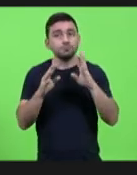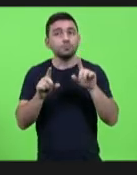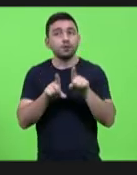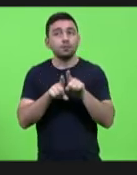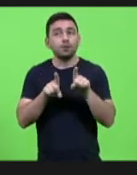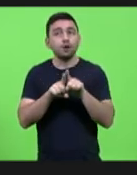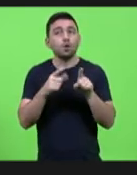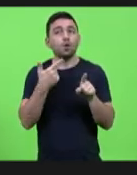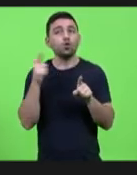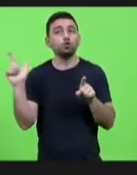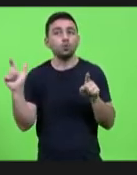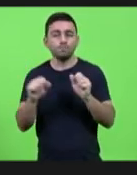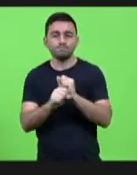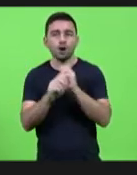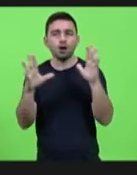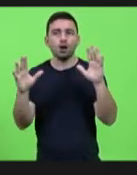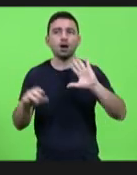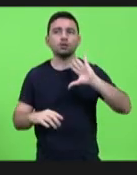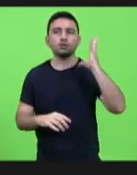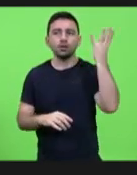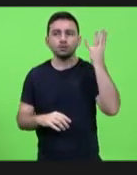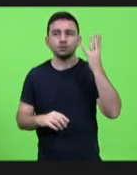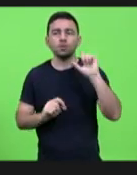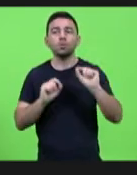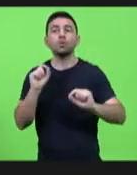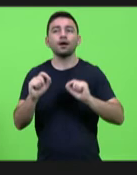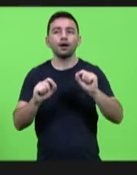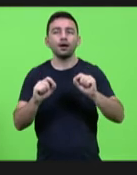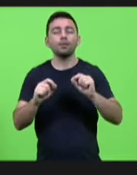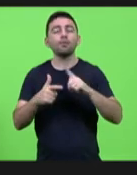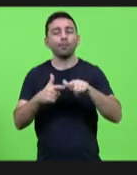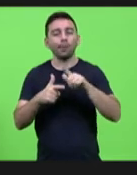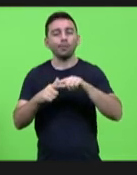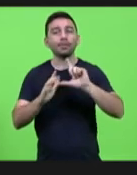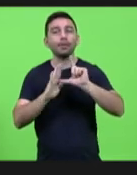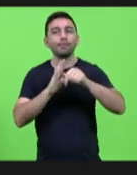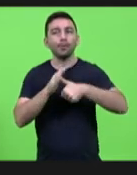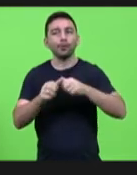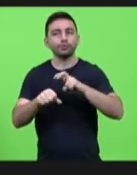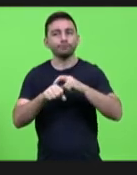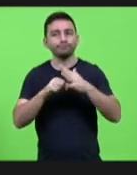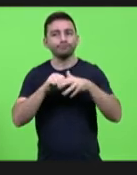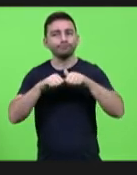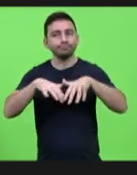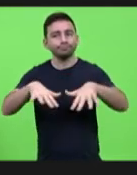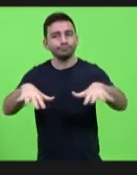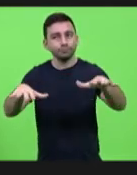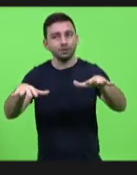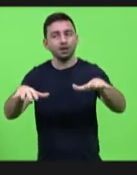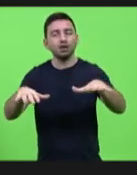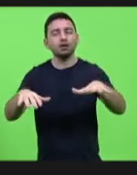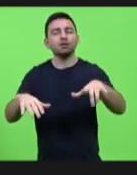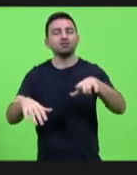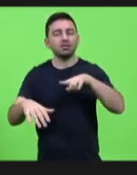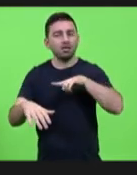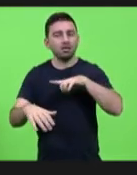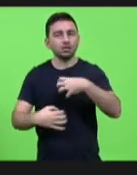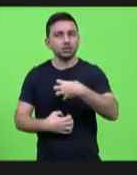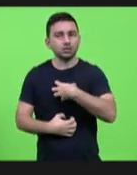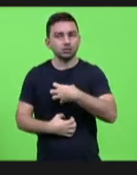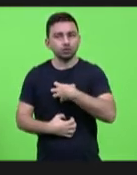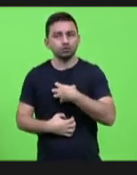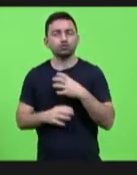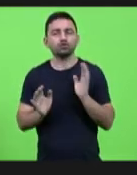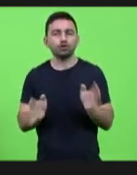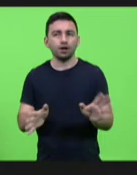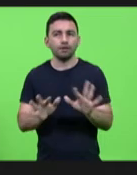explosão os reflexos da pandemia vão sim e já estão sendo sentidos nas